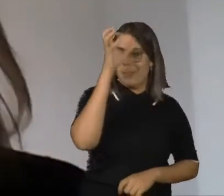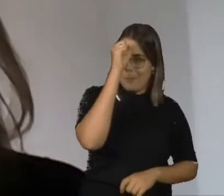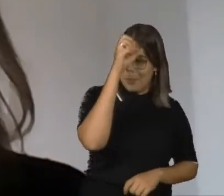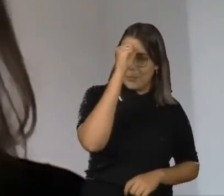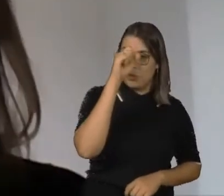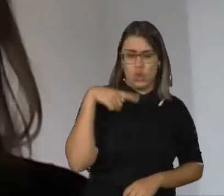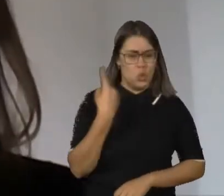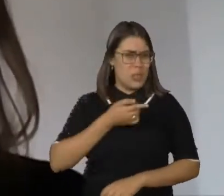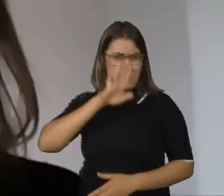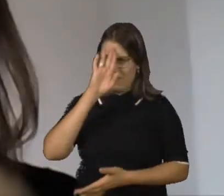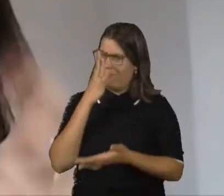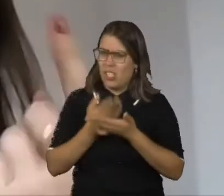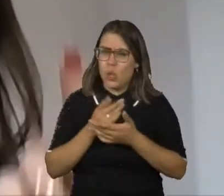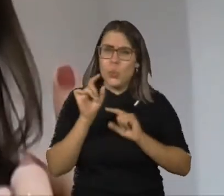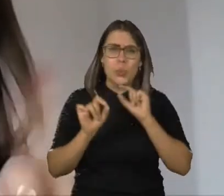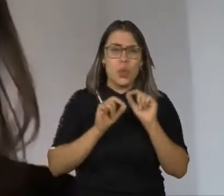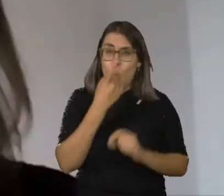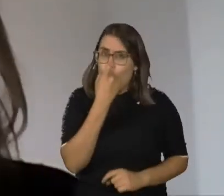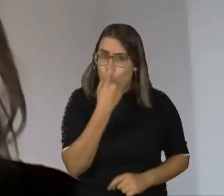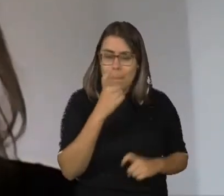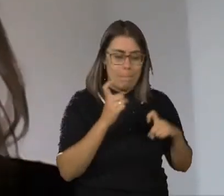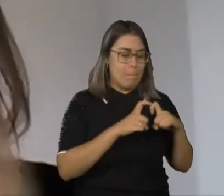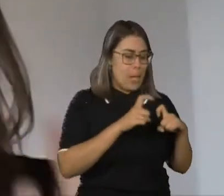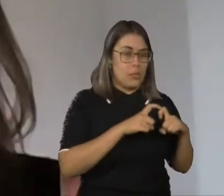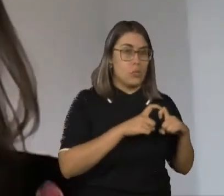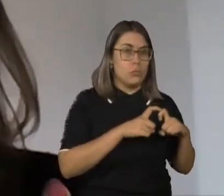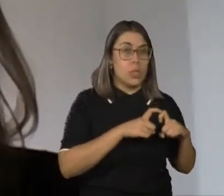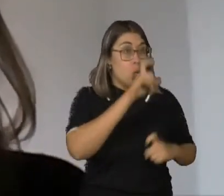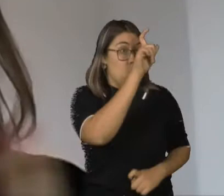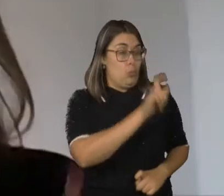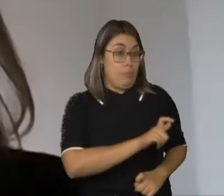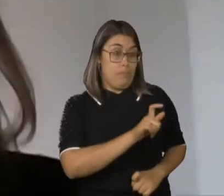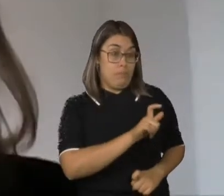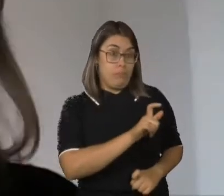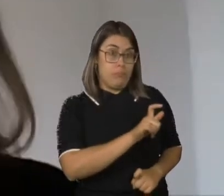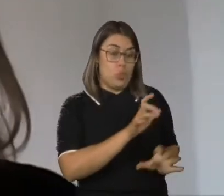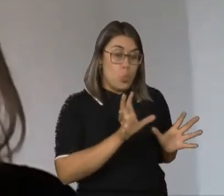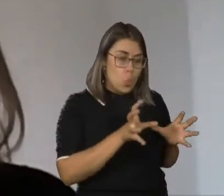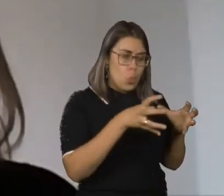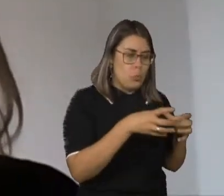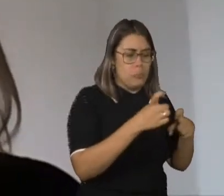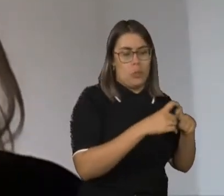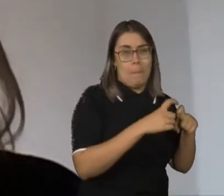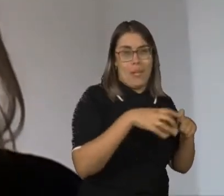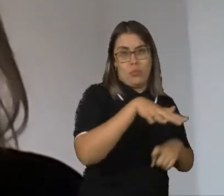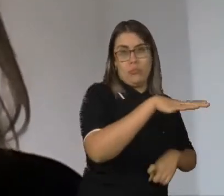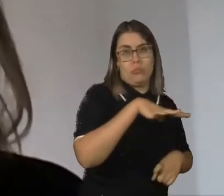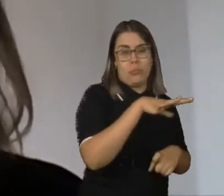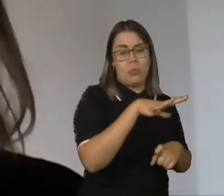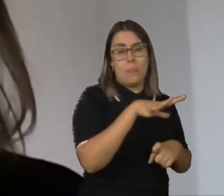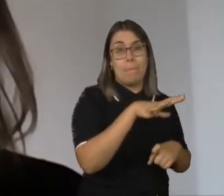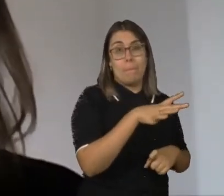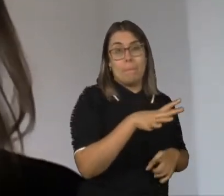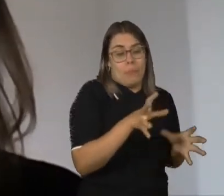que exista um discurso médico, exista somente uma forma de pensar dentro desse campo, que é o campo de